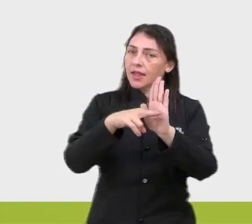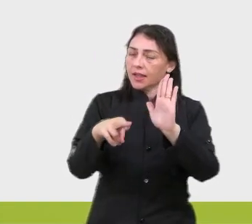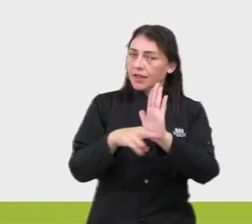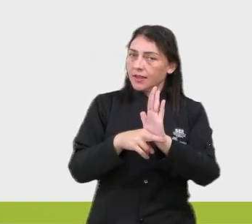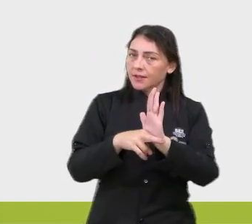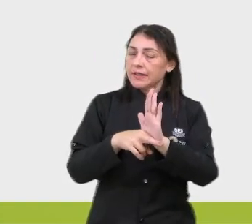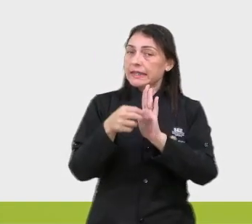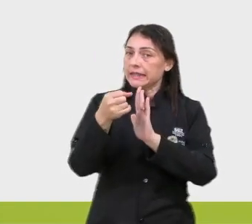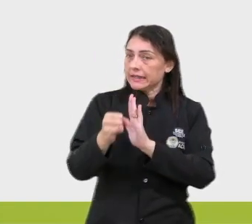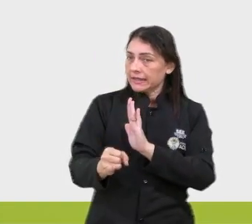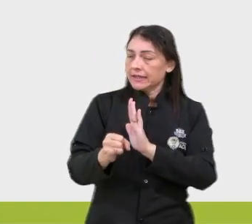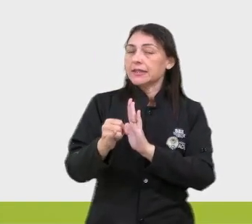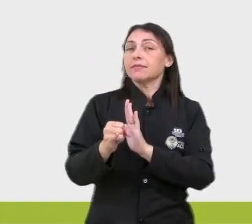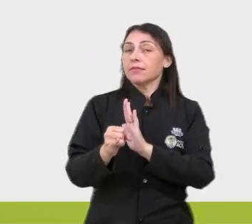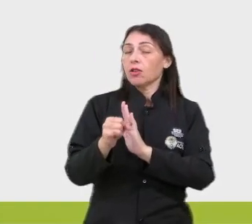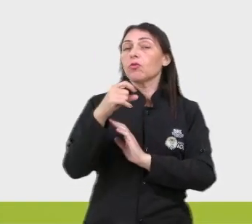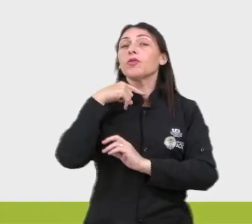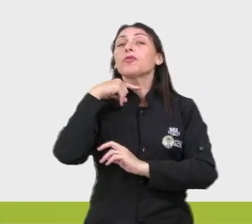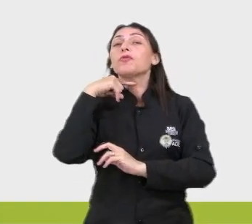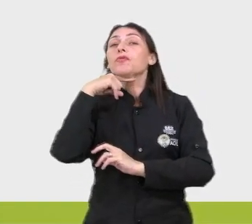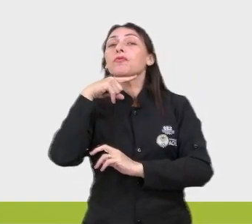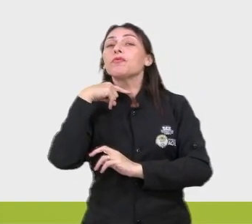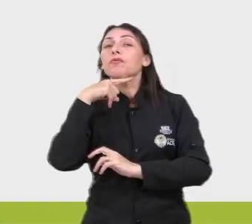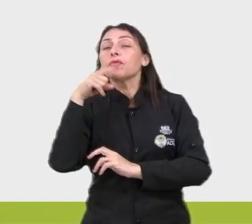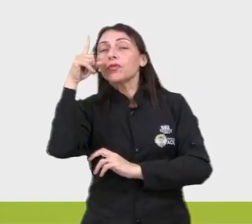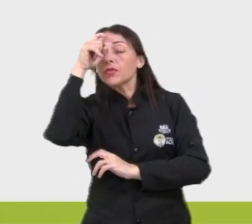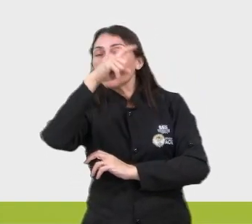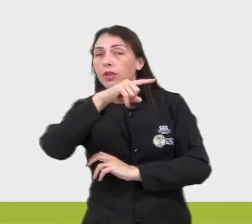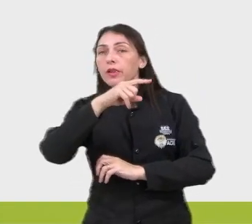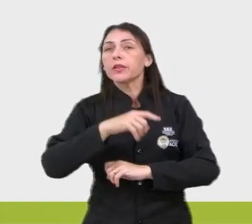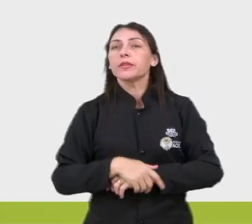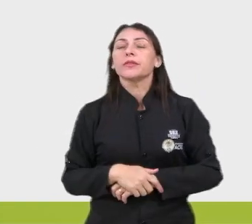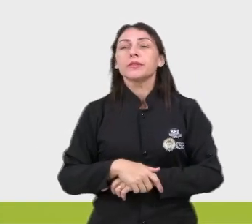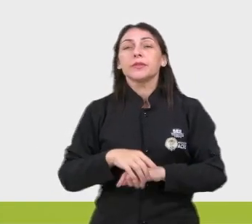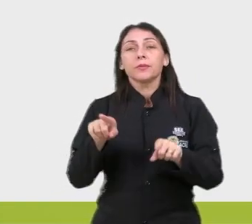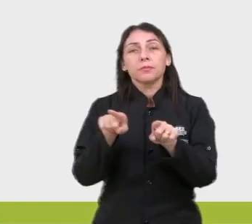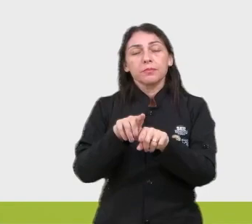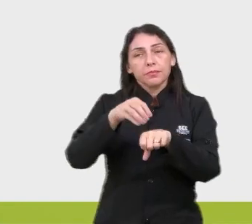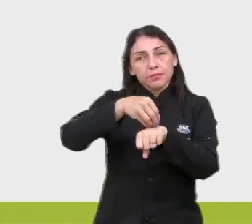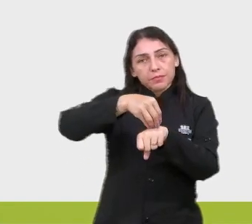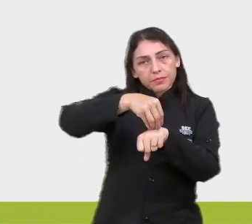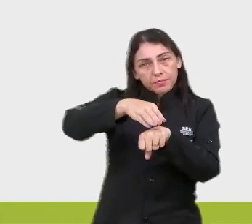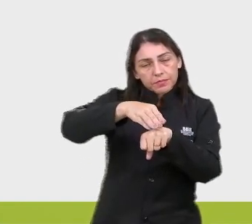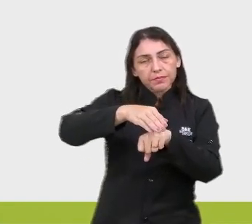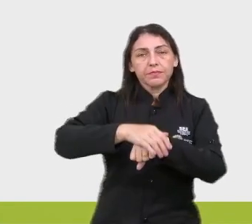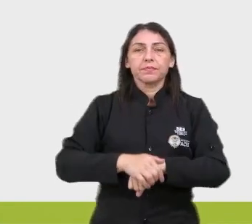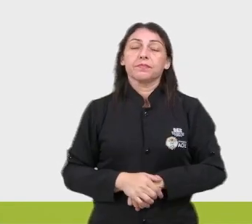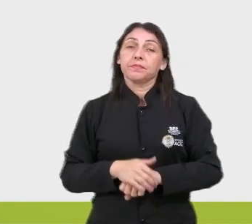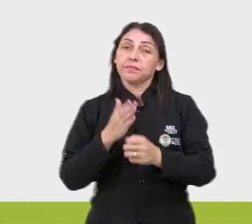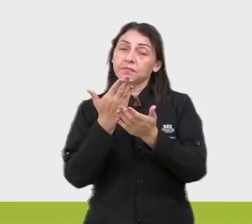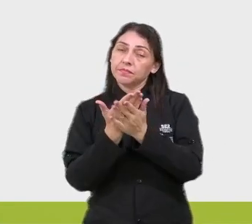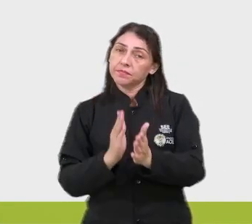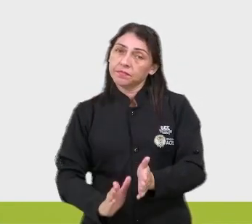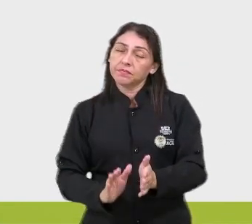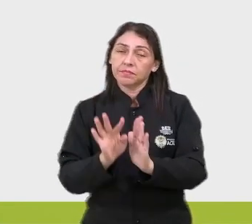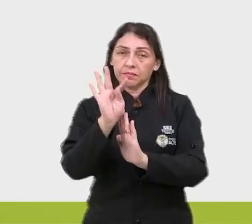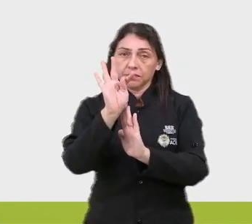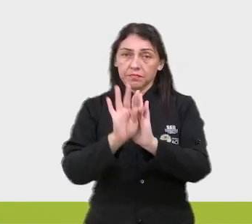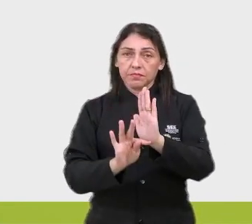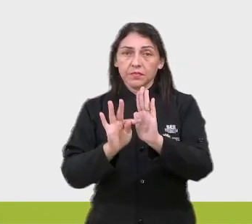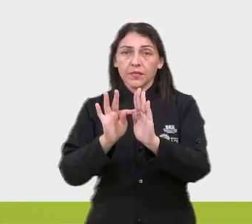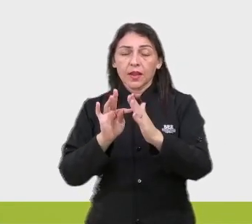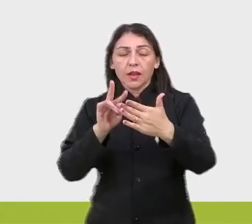acentuação, se essa é sua dificuldade, tá bom? E vai uma dica também. Quando terminar o seu texto,